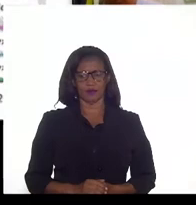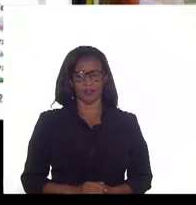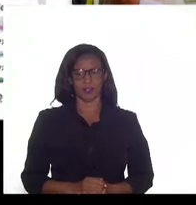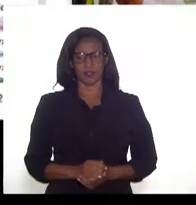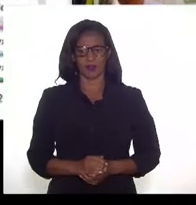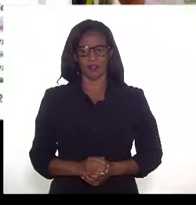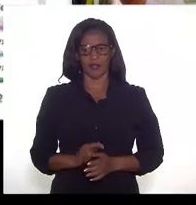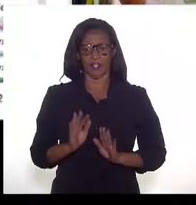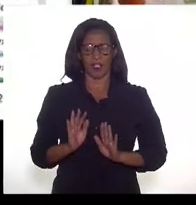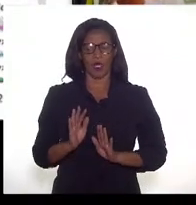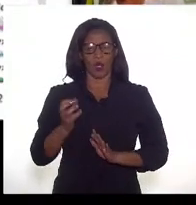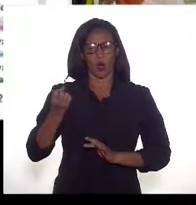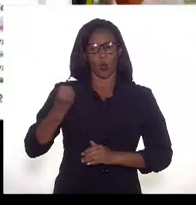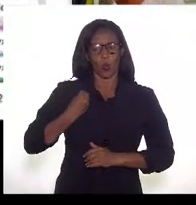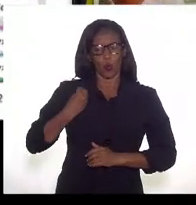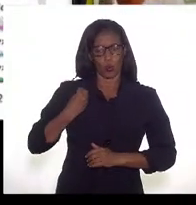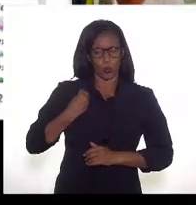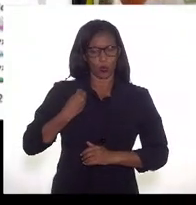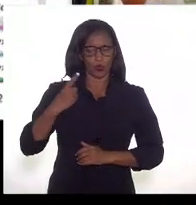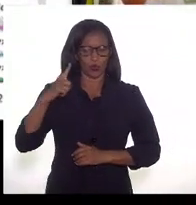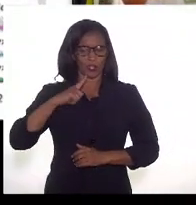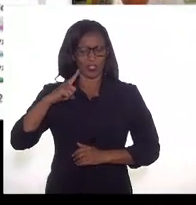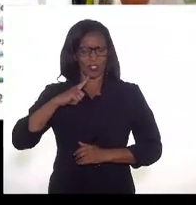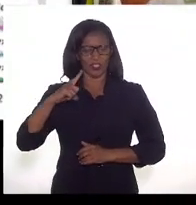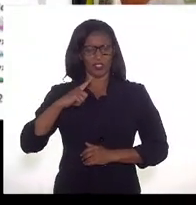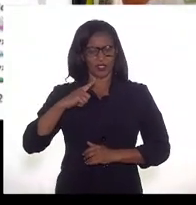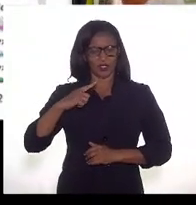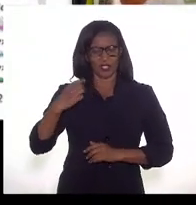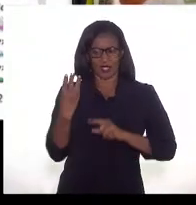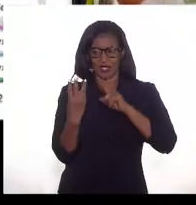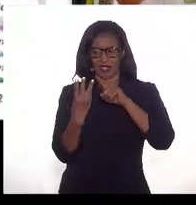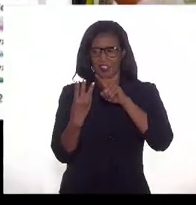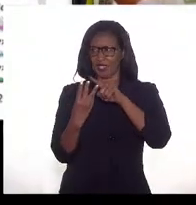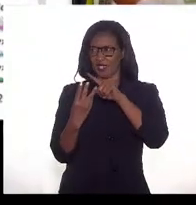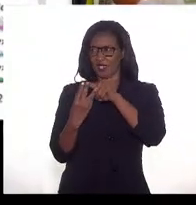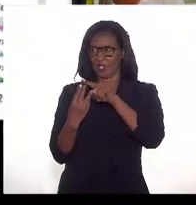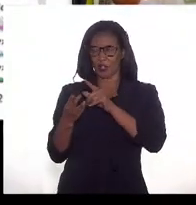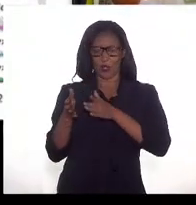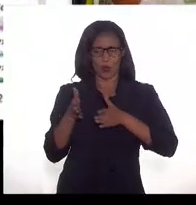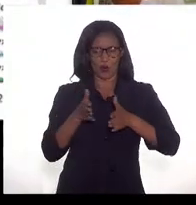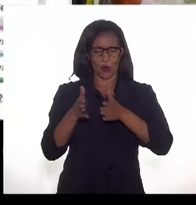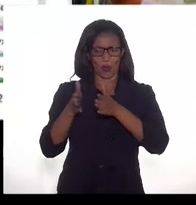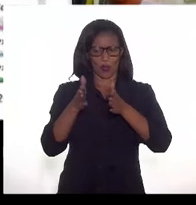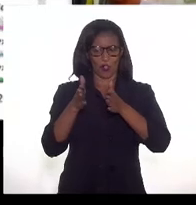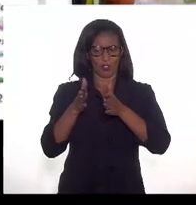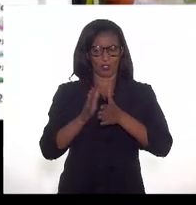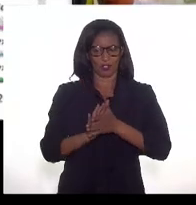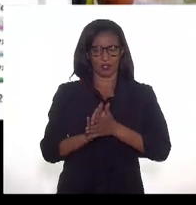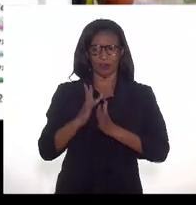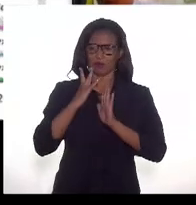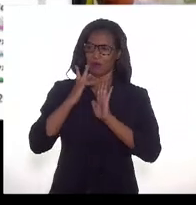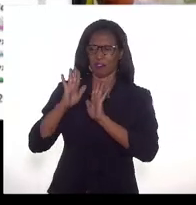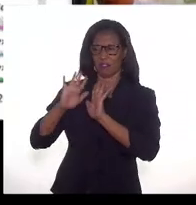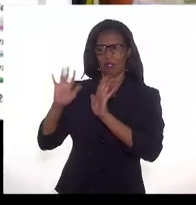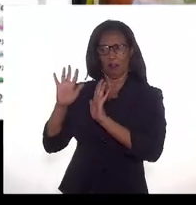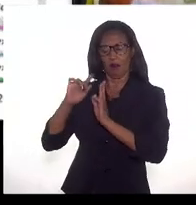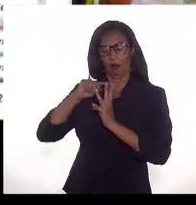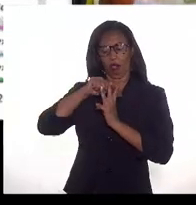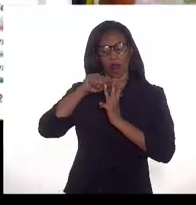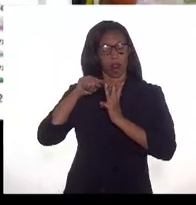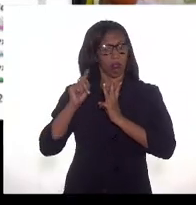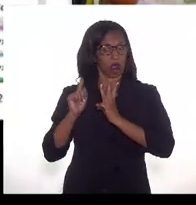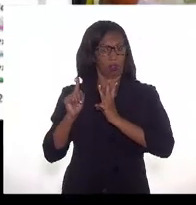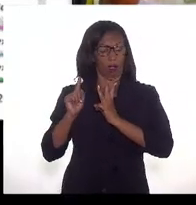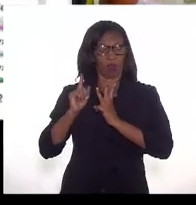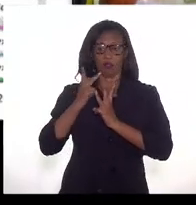o número que a gente considera das três rotas em capacidade plena, tal, isso... Não, não estou falando das três rotas, quando o